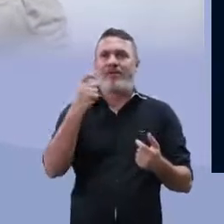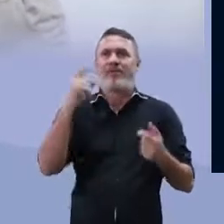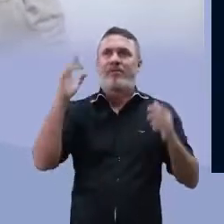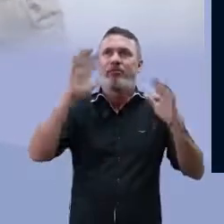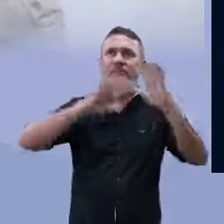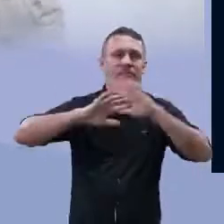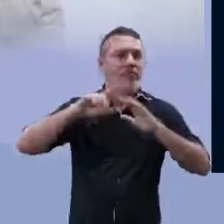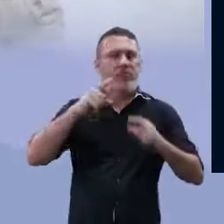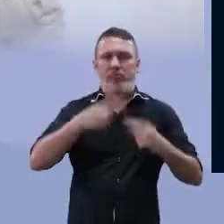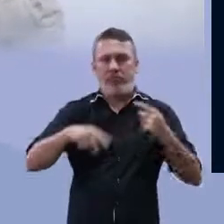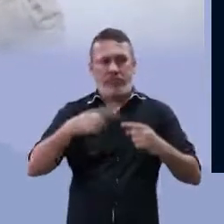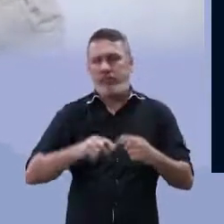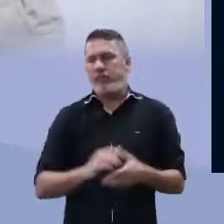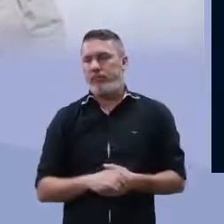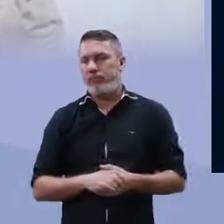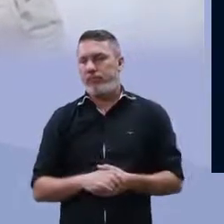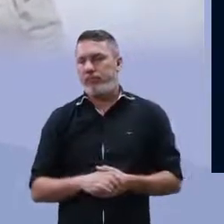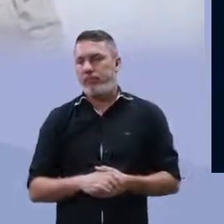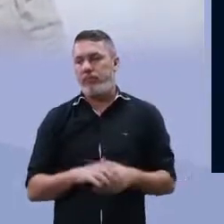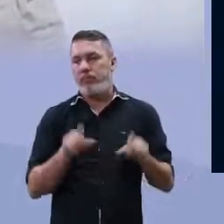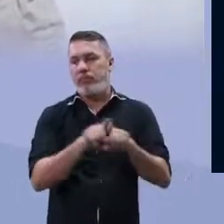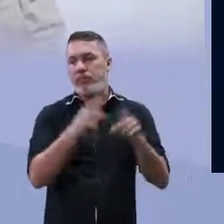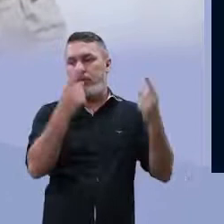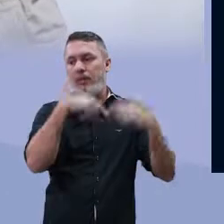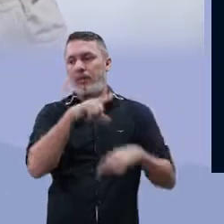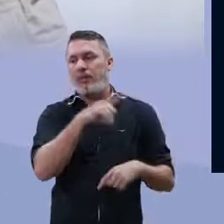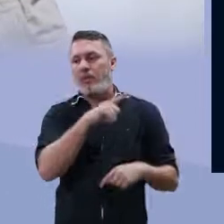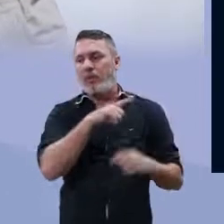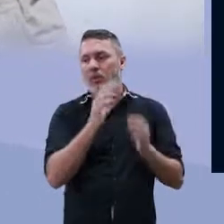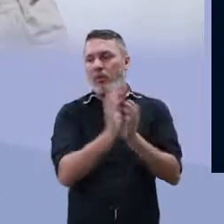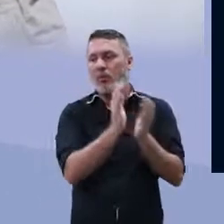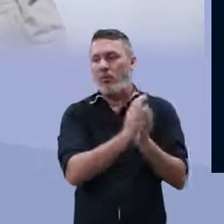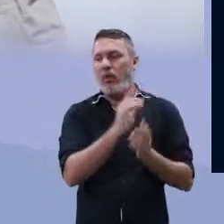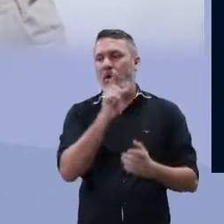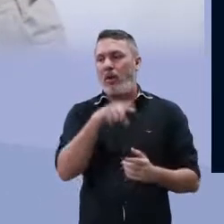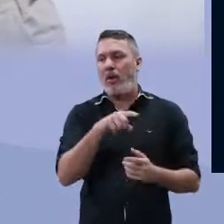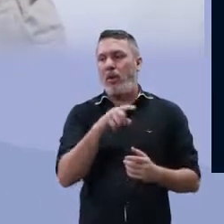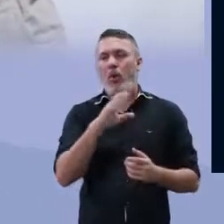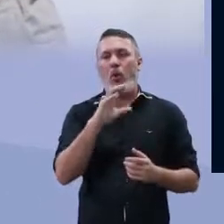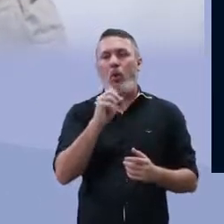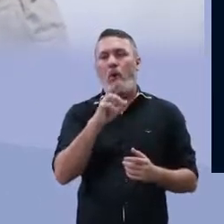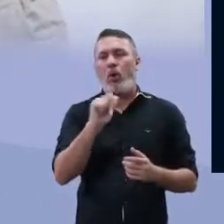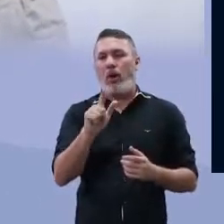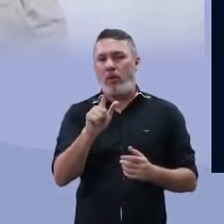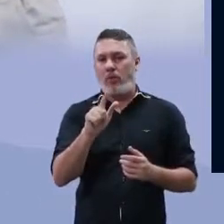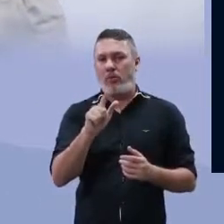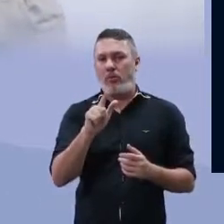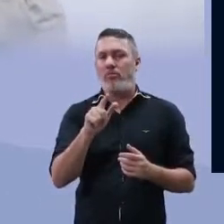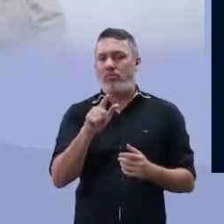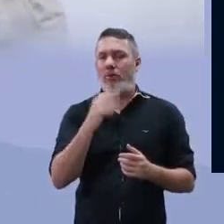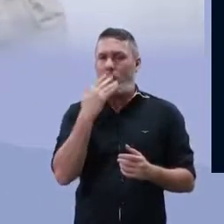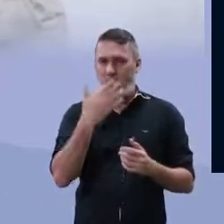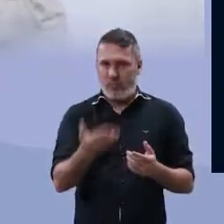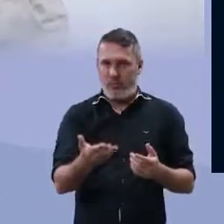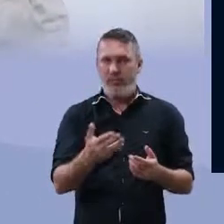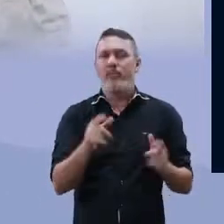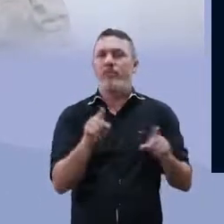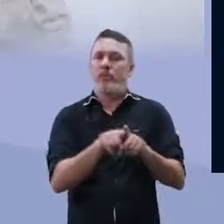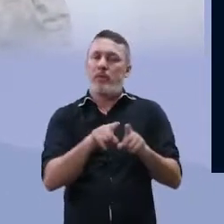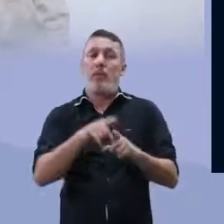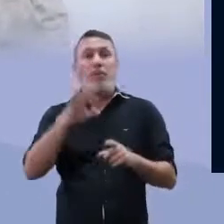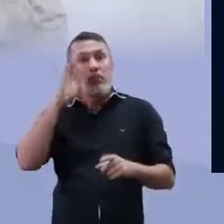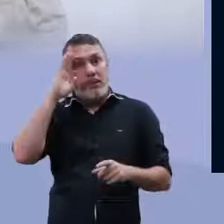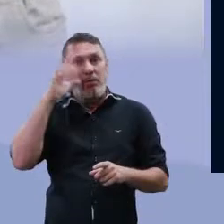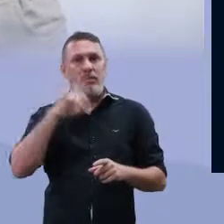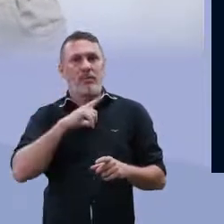extremamente sensíveis à poluição. Temos também as oclorelas, que vivem ali junto associadas a corais, dando coloração